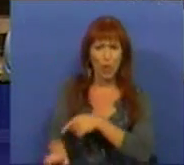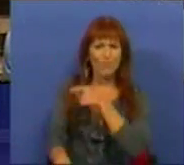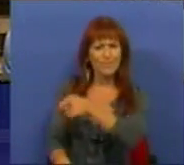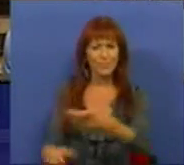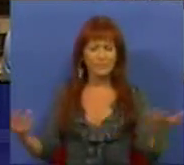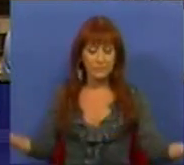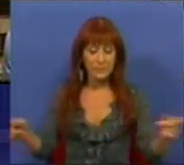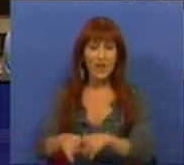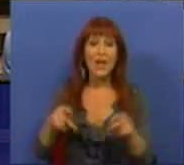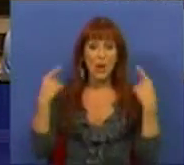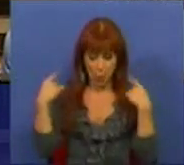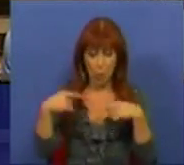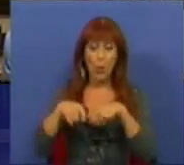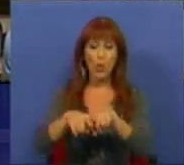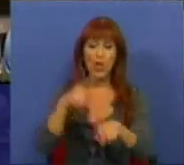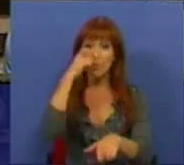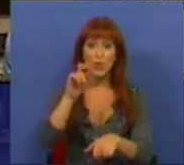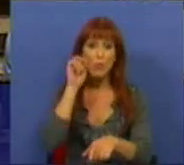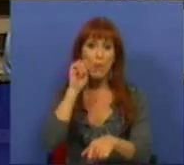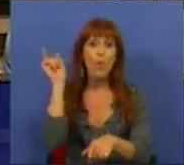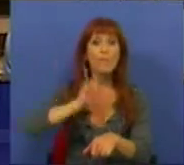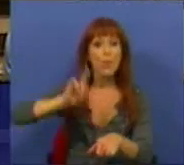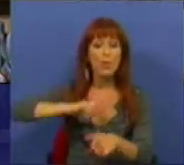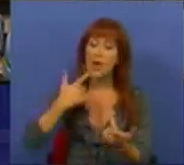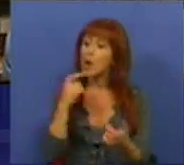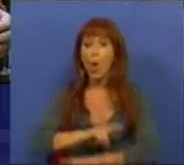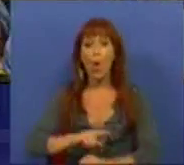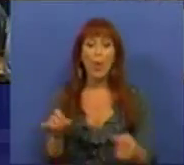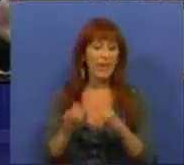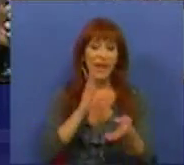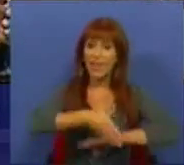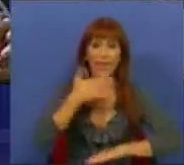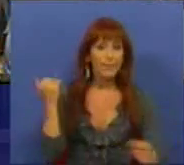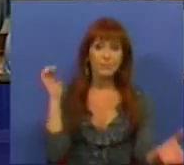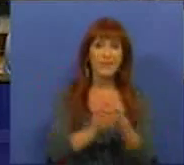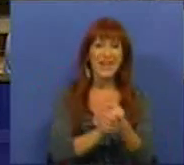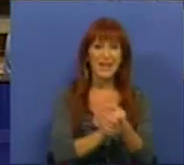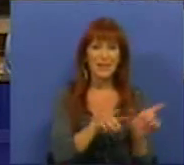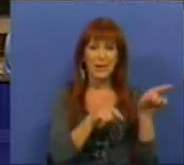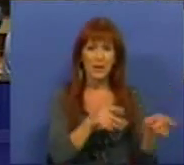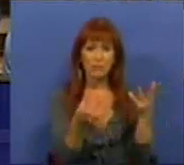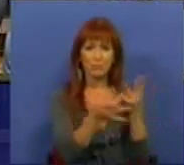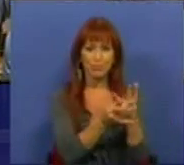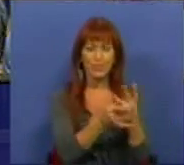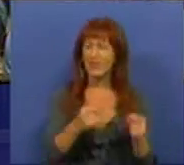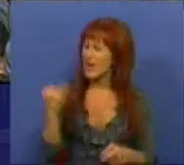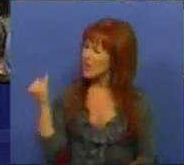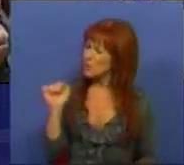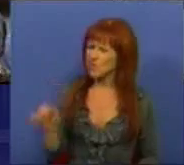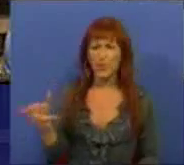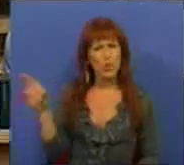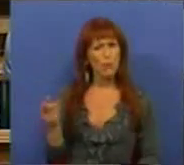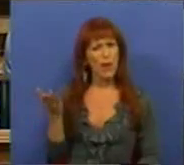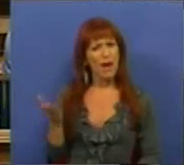em que as uniões entre pessoas do mesmo sexo não podem aceder ao casamento. E, portanto, há aqui um instituto